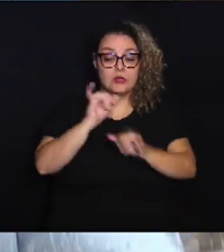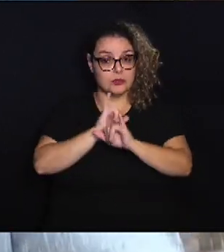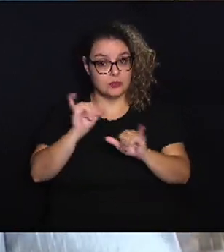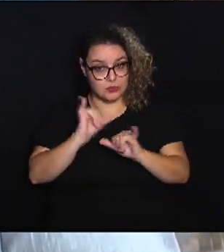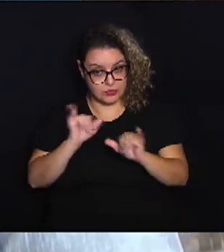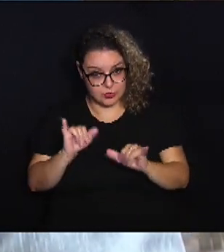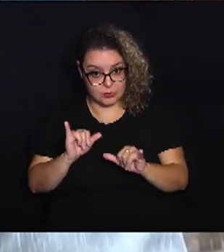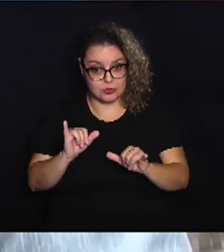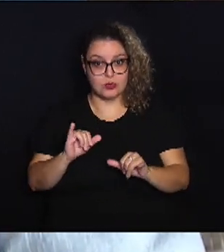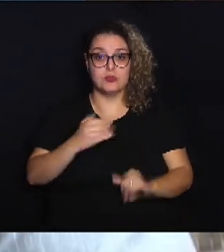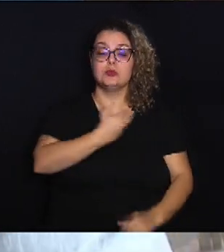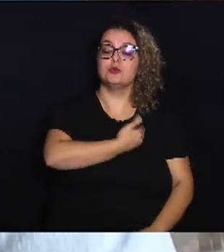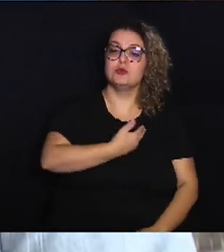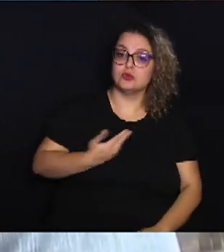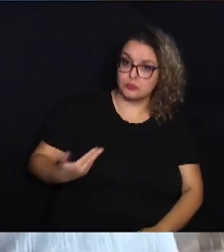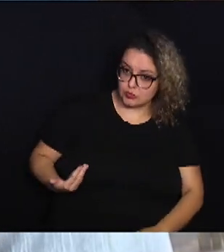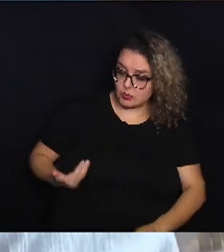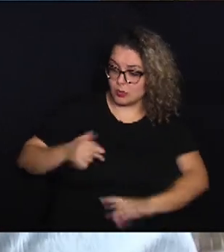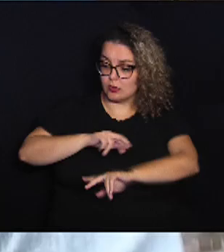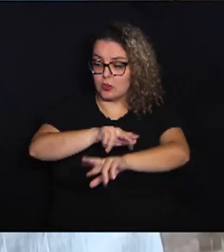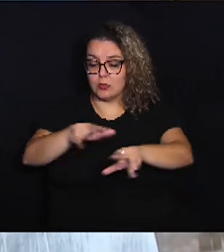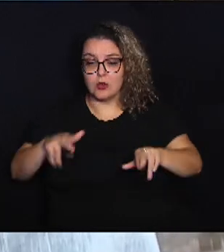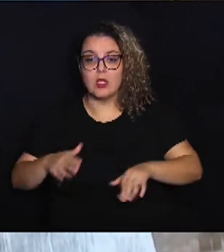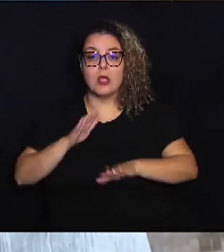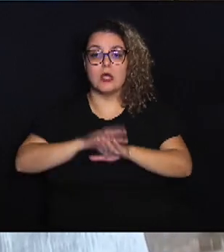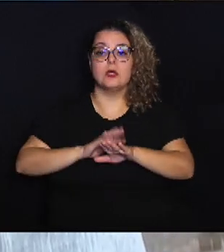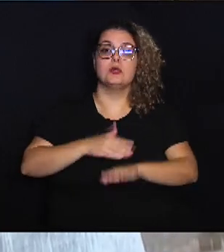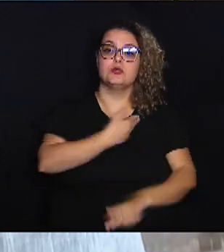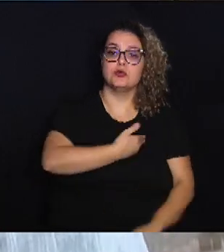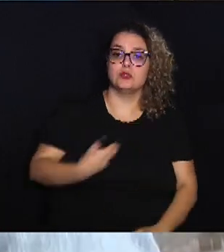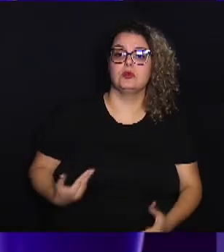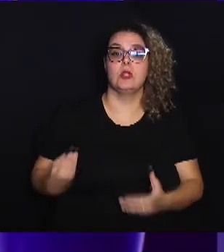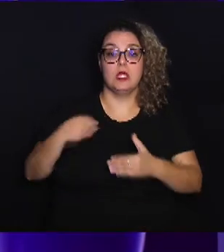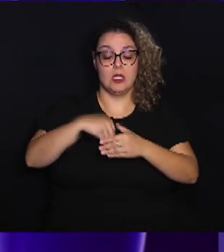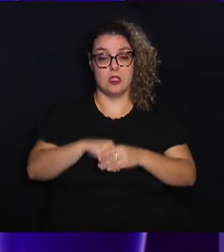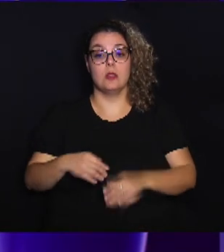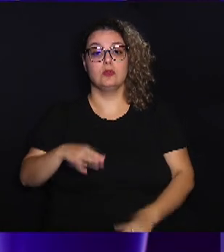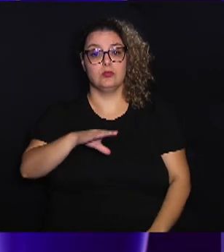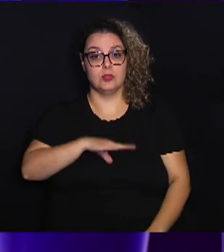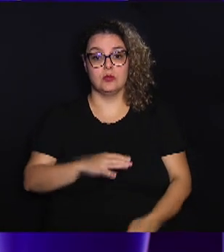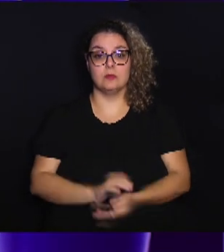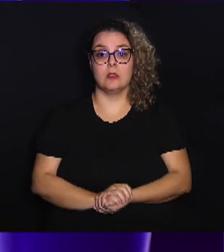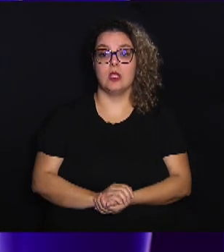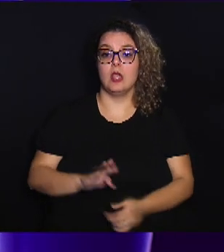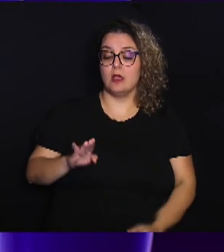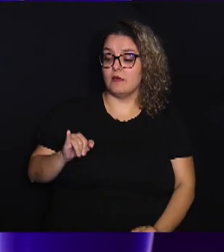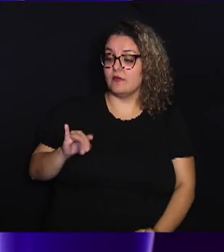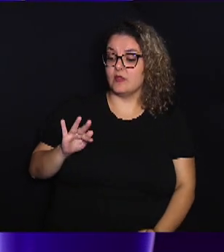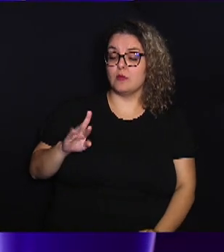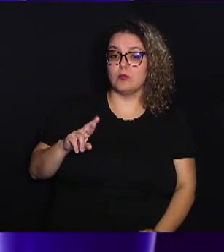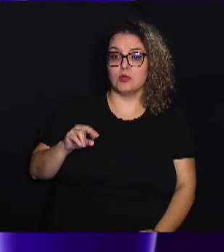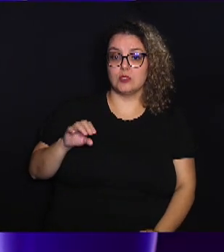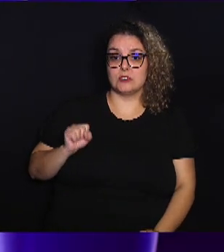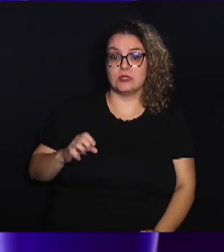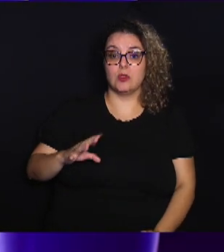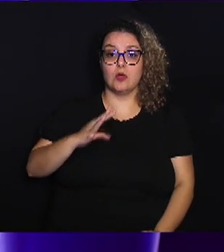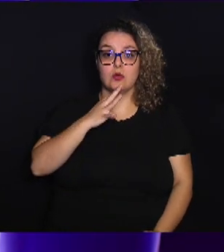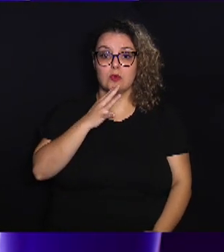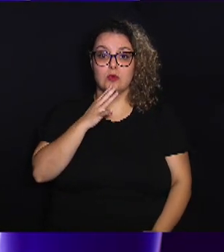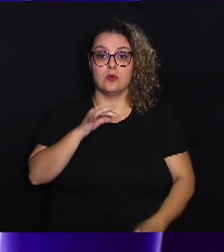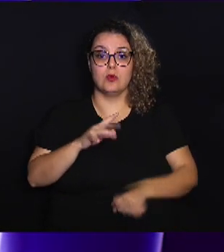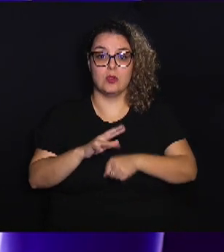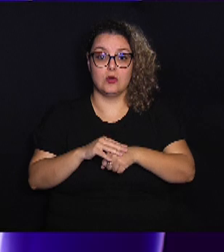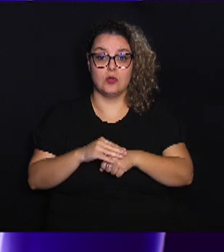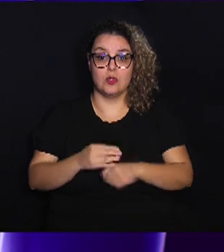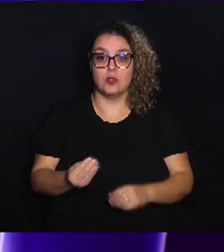entre os governos, as ações governamentais dentro do nosso município. A fibrose cística, também conhecida como doença do beijo